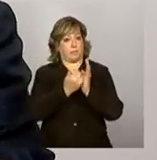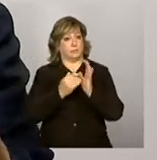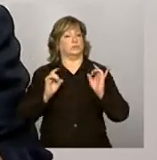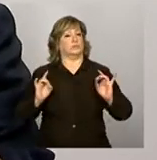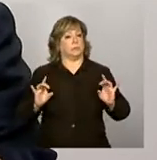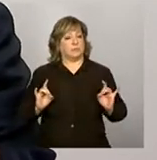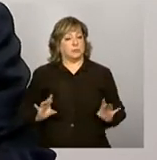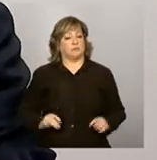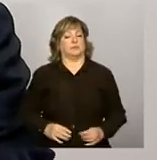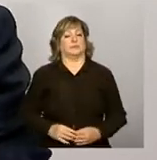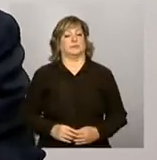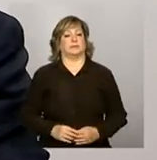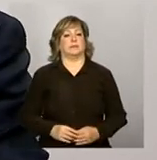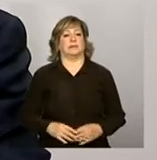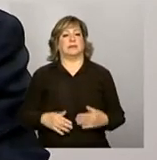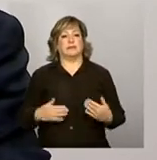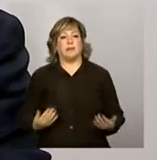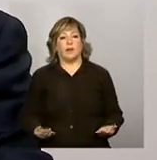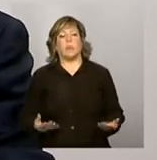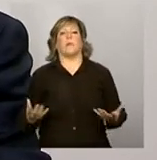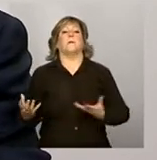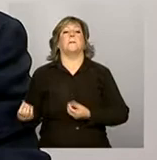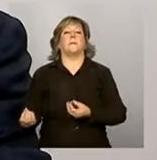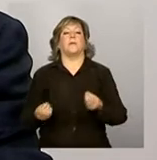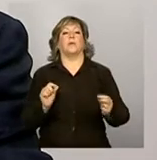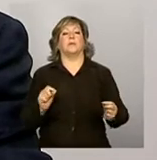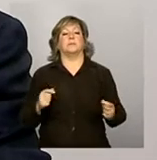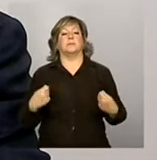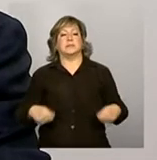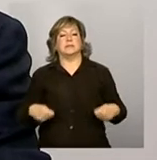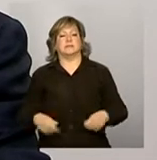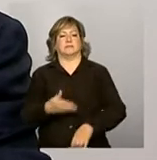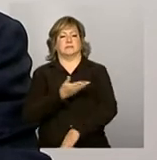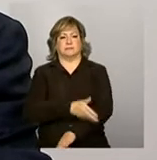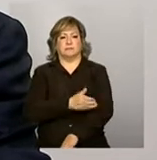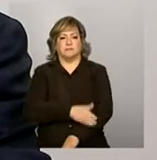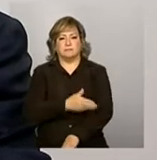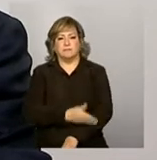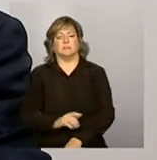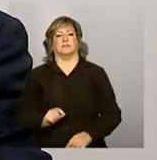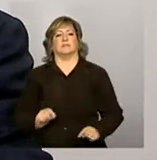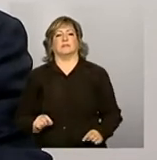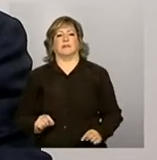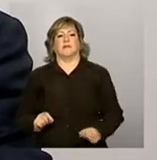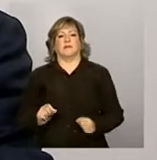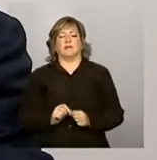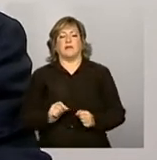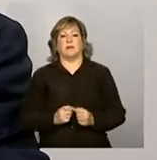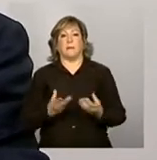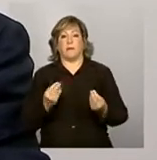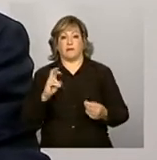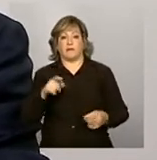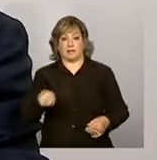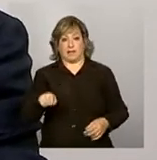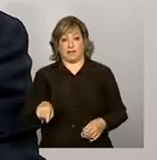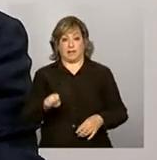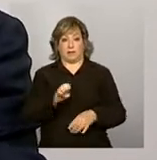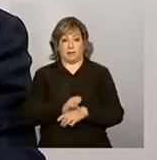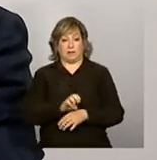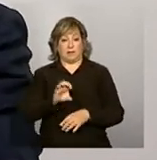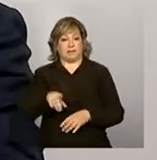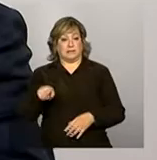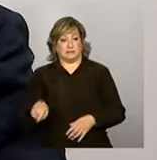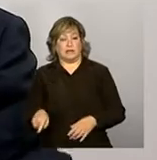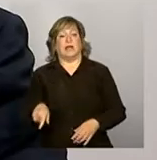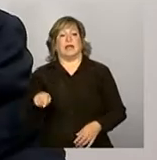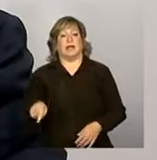Então, cabe muito a capacitação e o treinamento a ser realizado, muitas vezes, pelo Estado. O Estado, ele